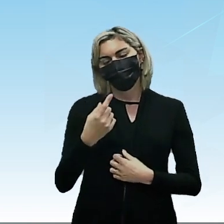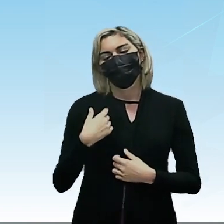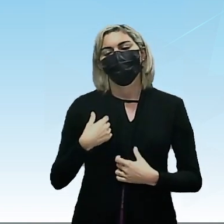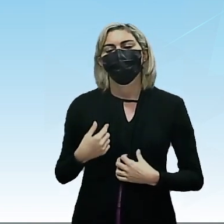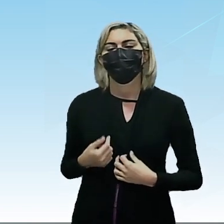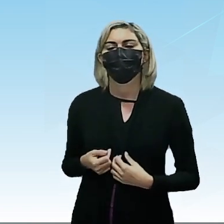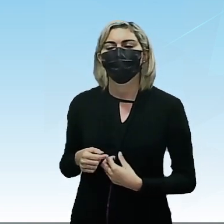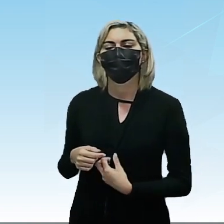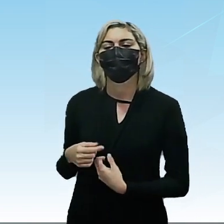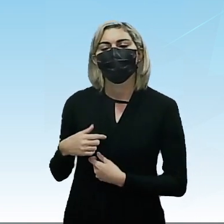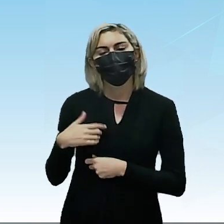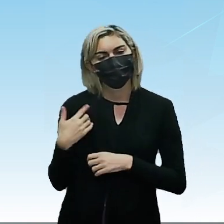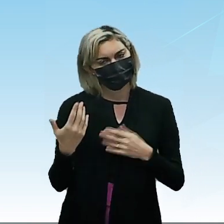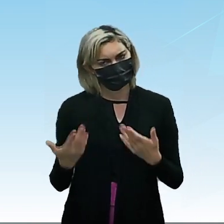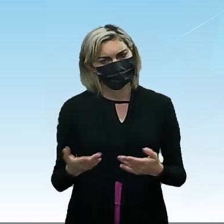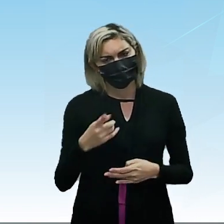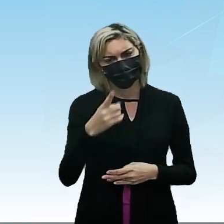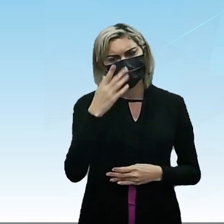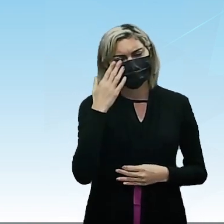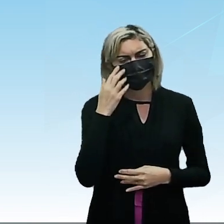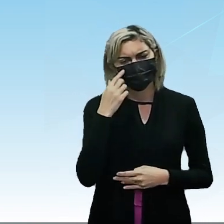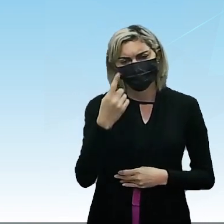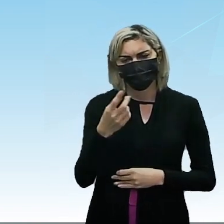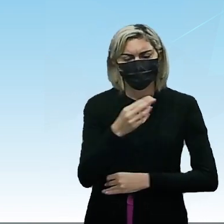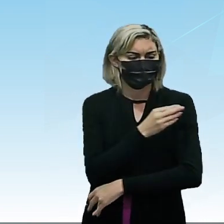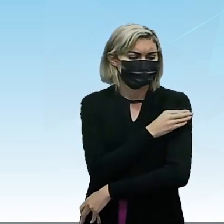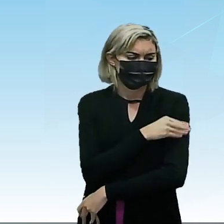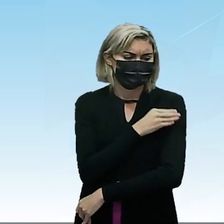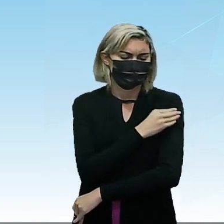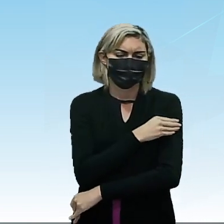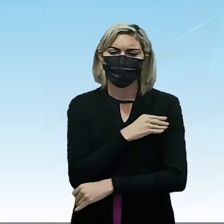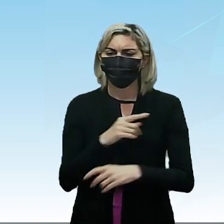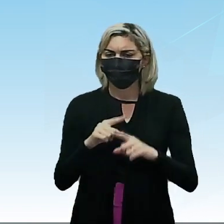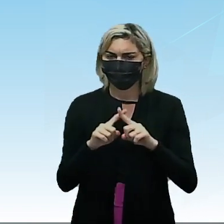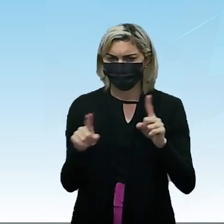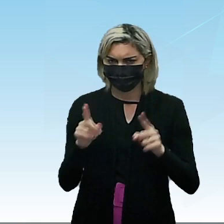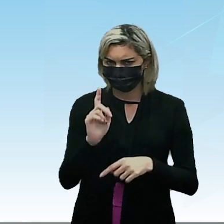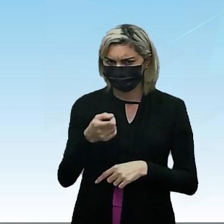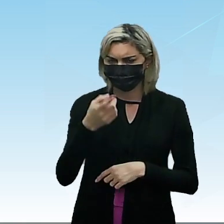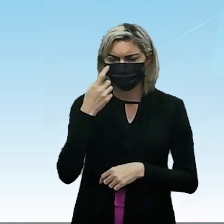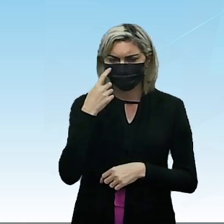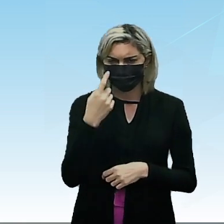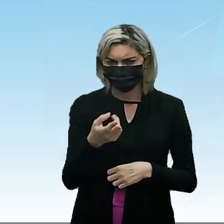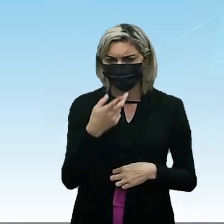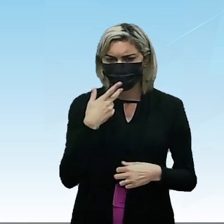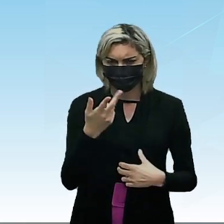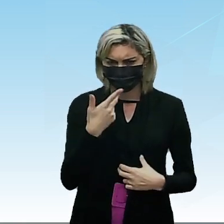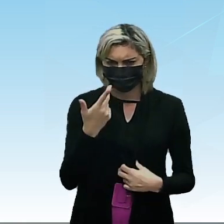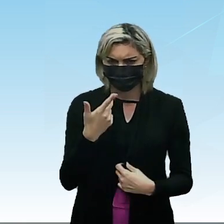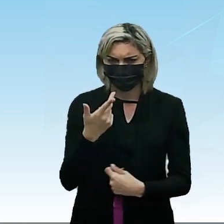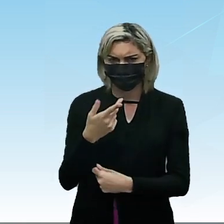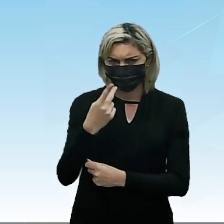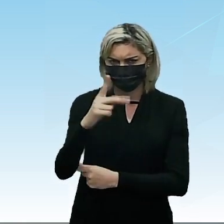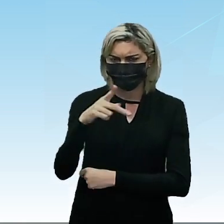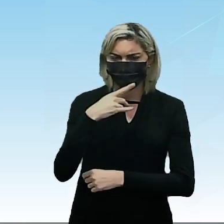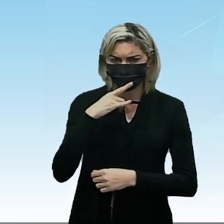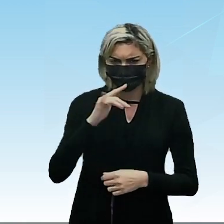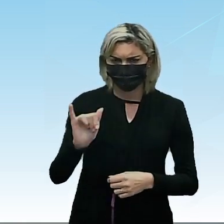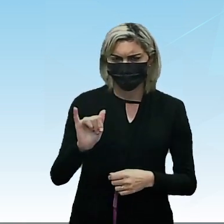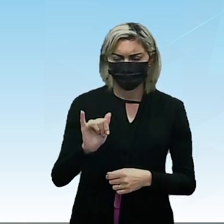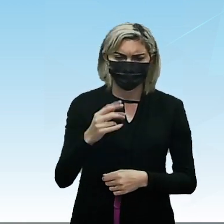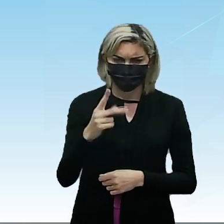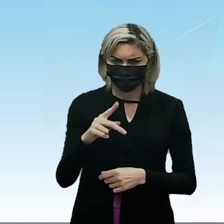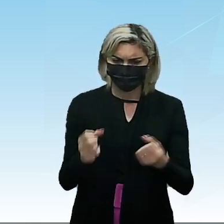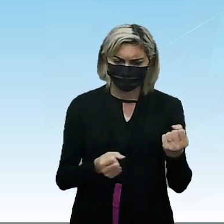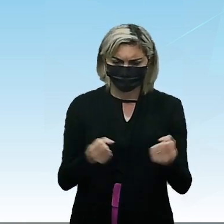pessoal. Então, você já viu aí os álcools. Mas, se você já ouviu falar, você viu seu pai ou você